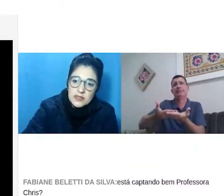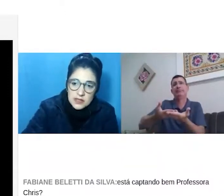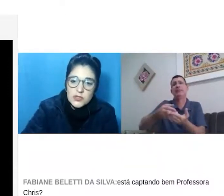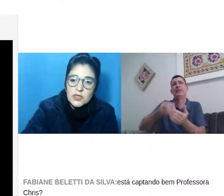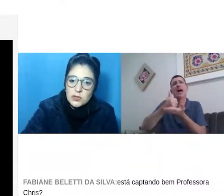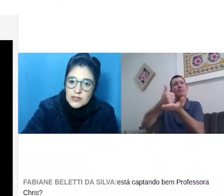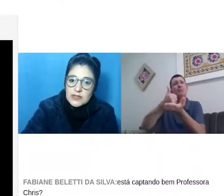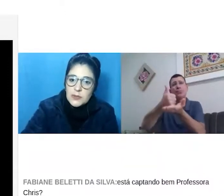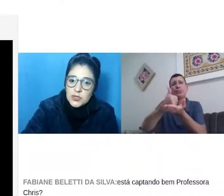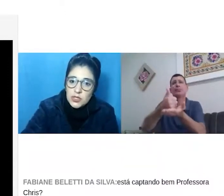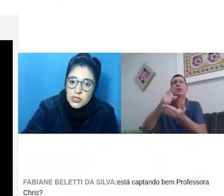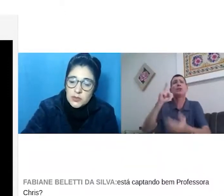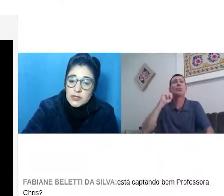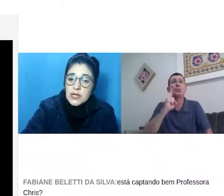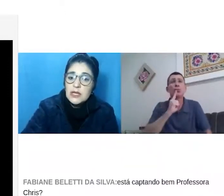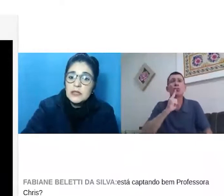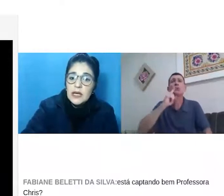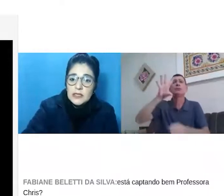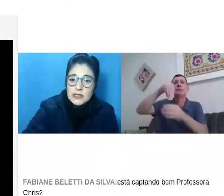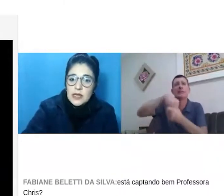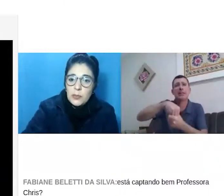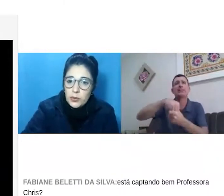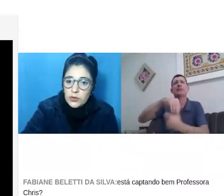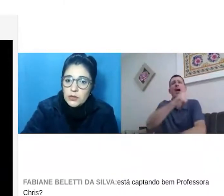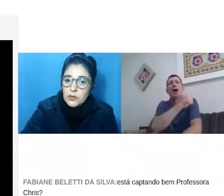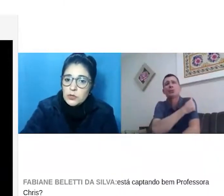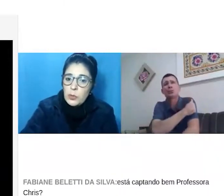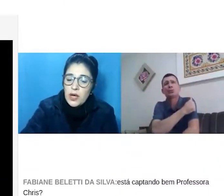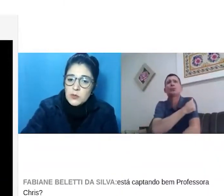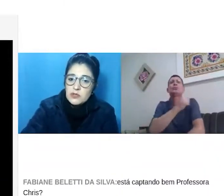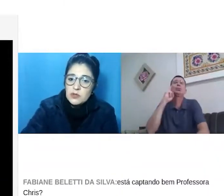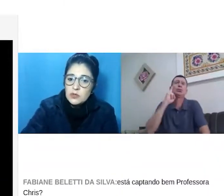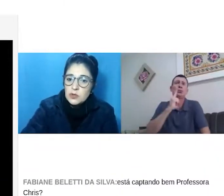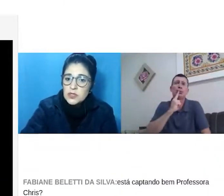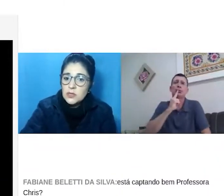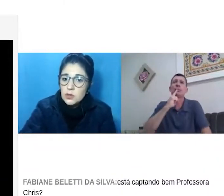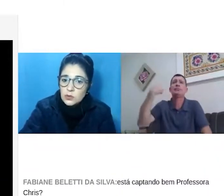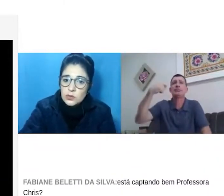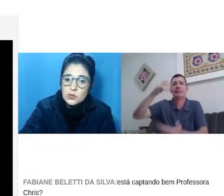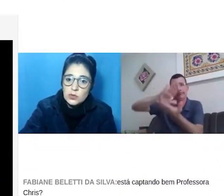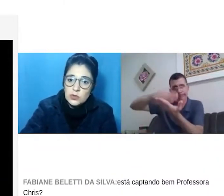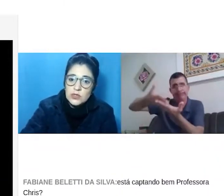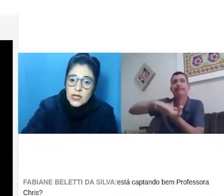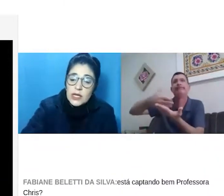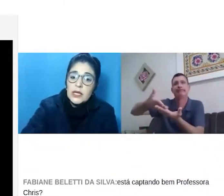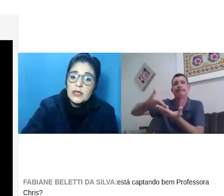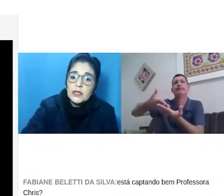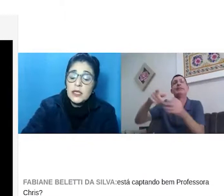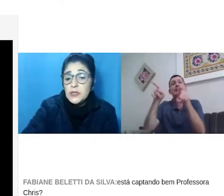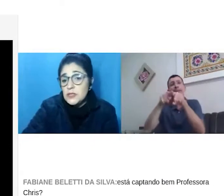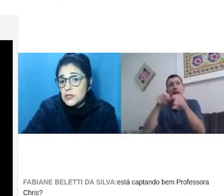temos a sessão de tradutores e intérpretes de Libras, que trazem esse apoio linguístico para as pessoas surdas, tanto alunos surdos, né?